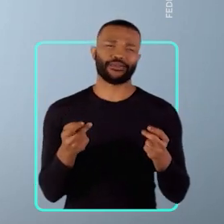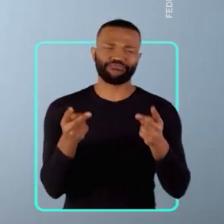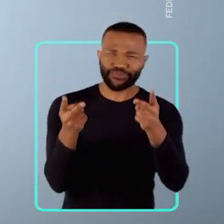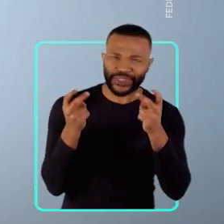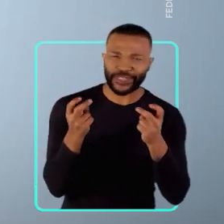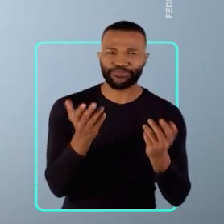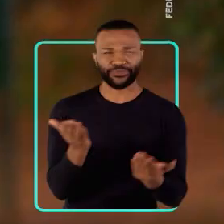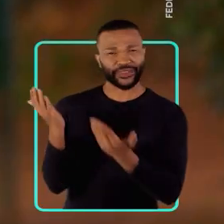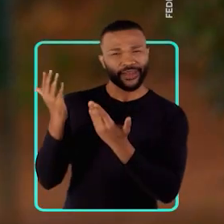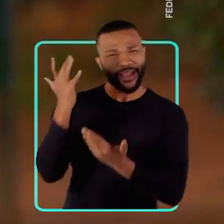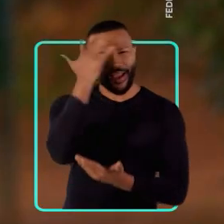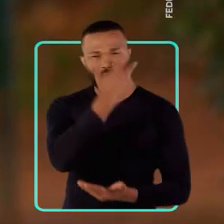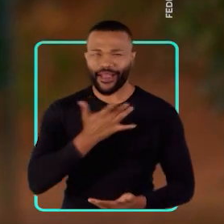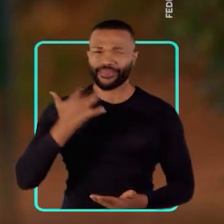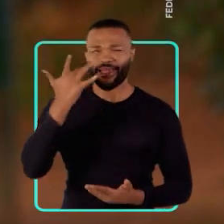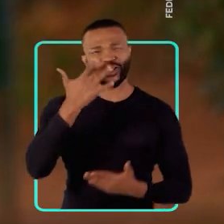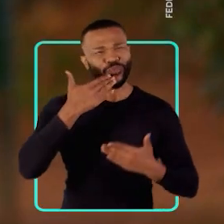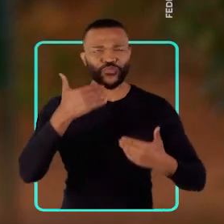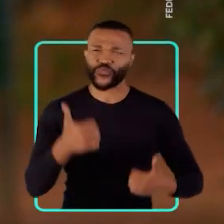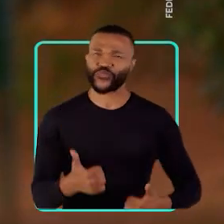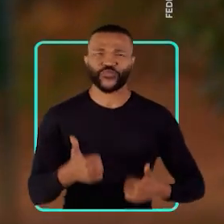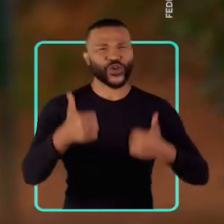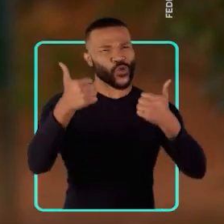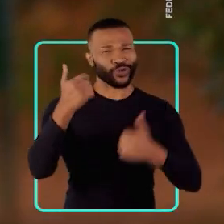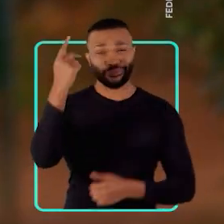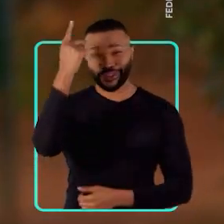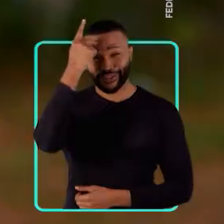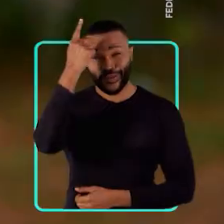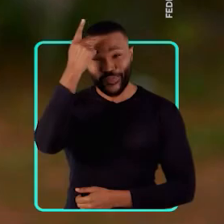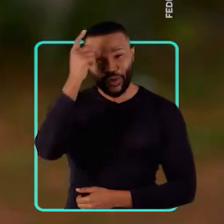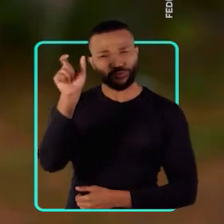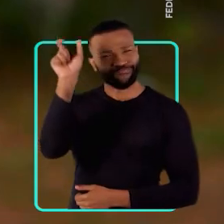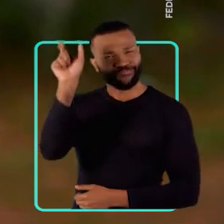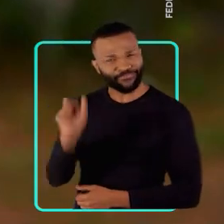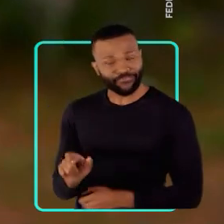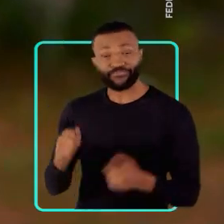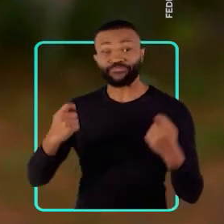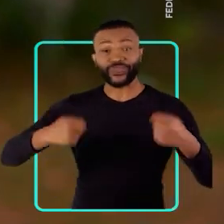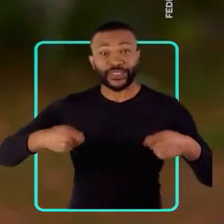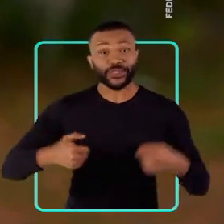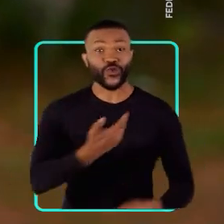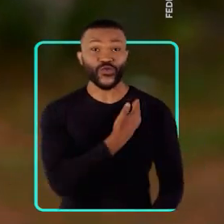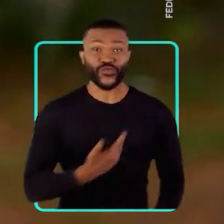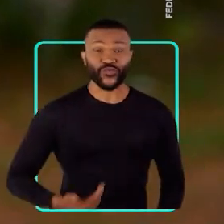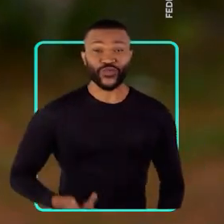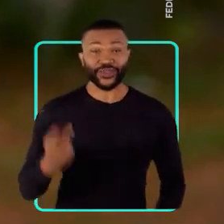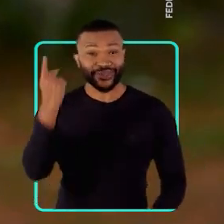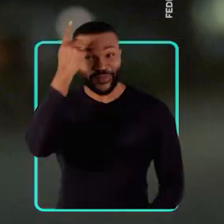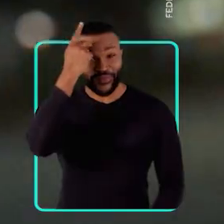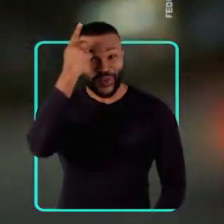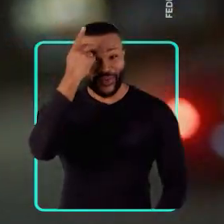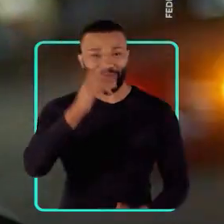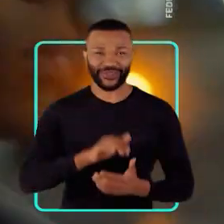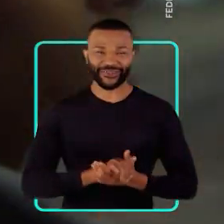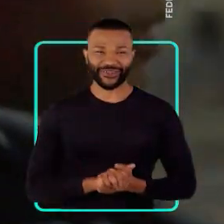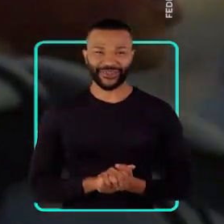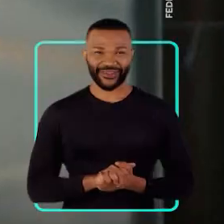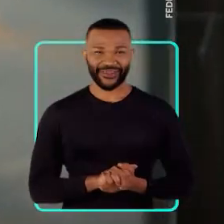não tem comparação. Haddad é mil vezes melhor pra São Paulo. É o cara que precisa governar São Paulo.